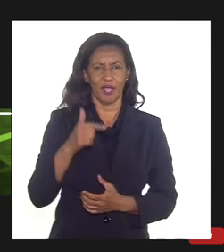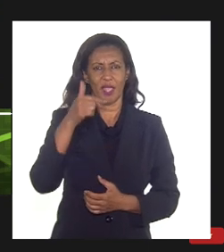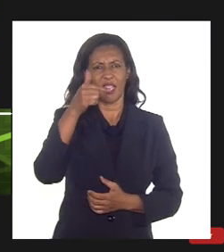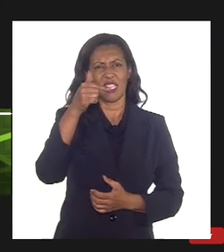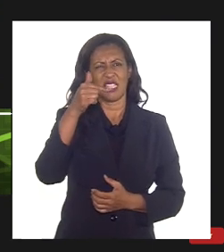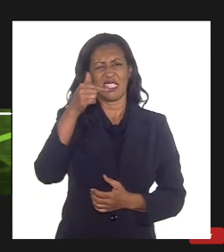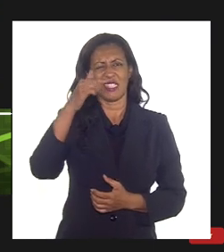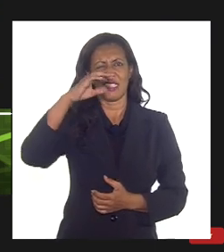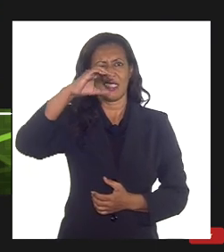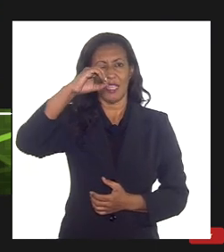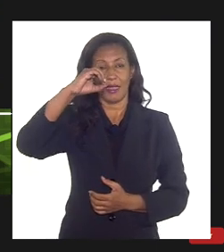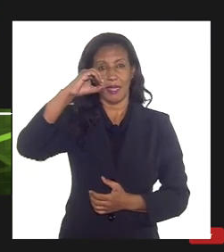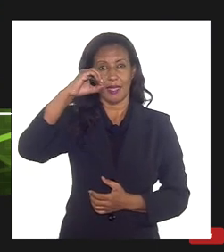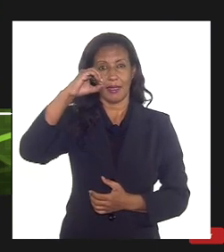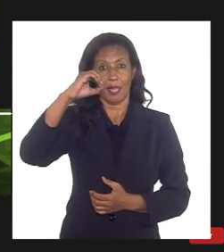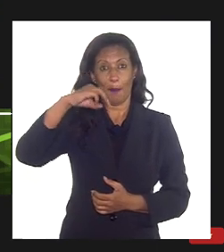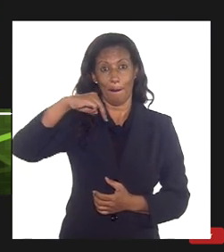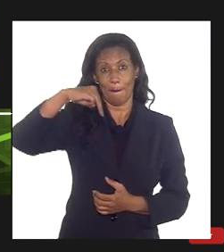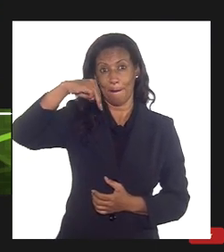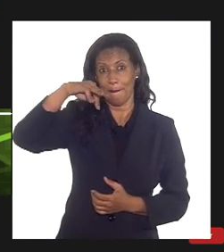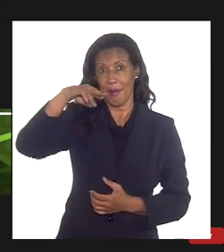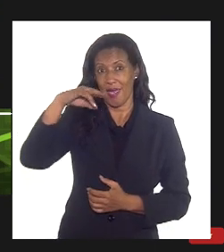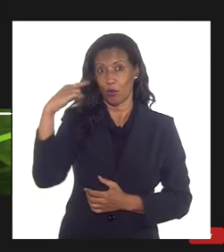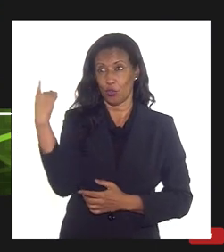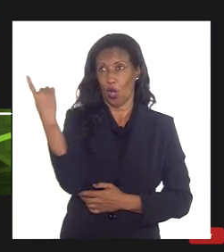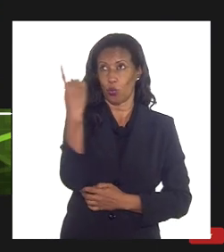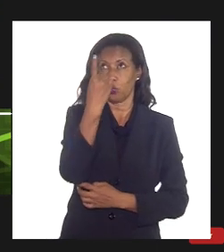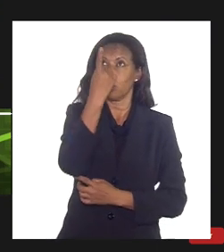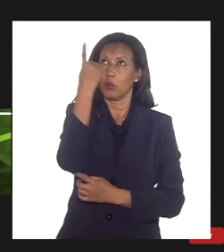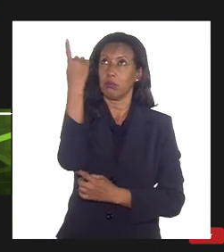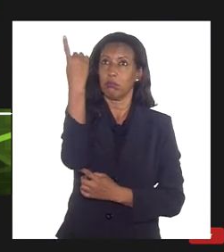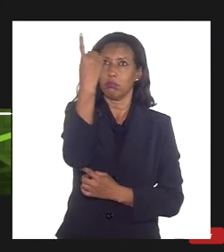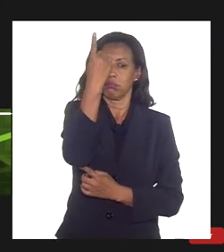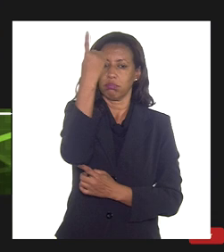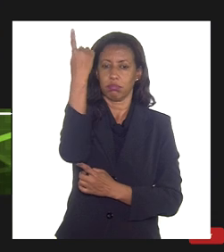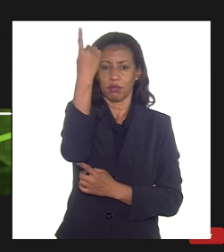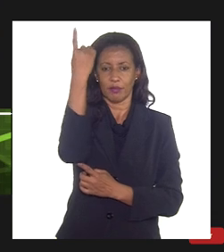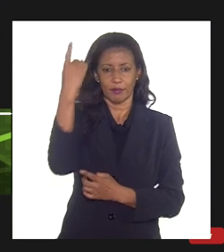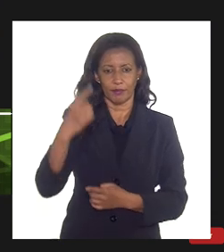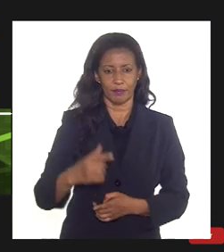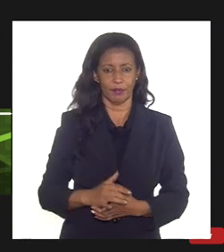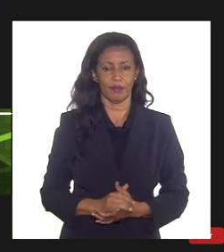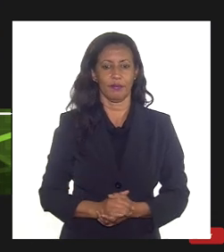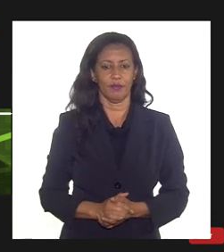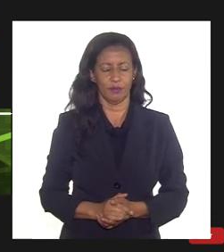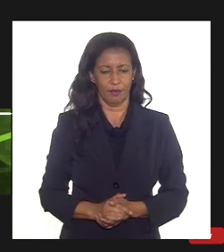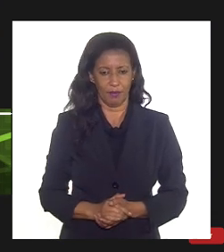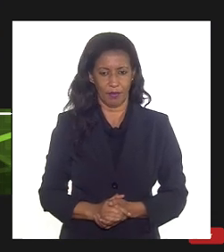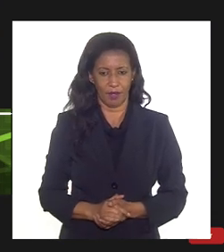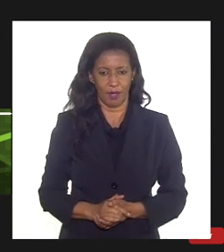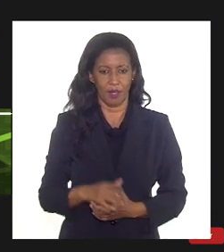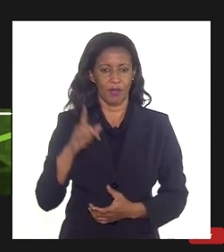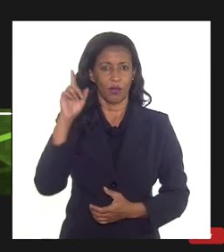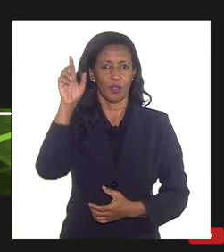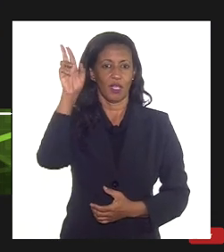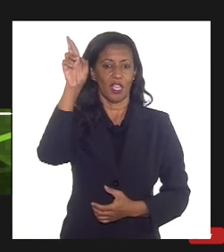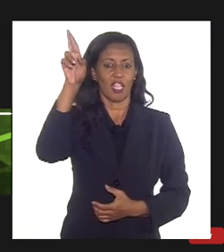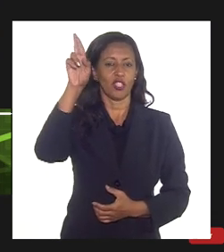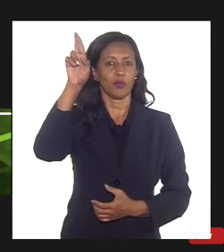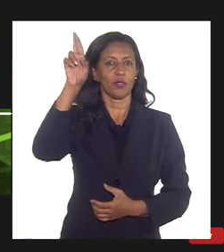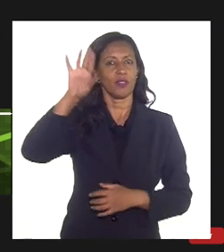metros de altura. Essas que estão ali na UPGN, e que vão ser responsáveis pela